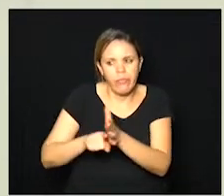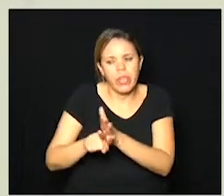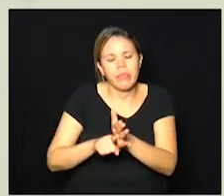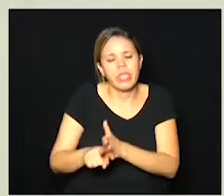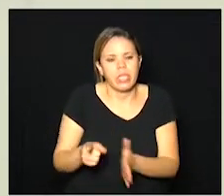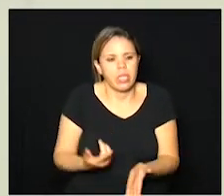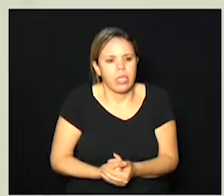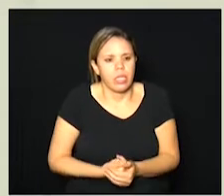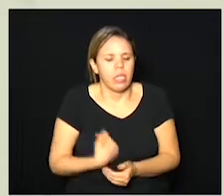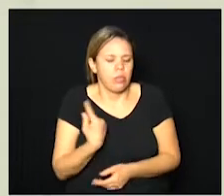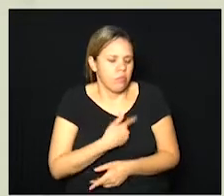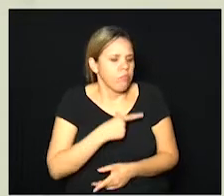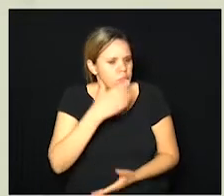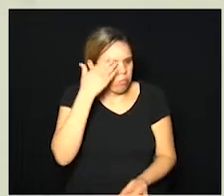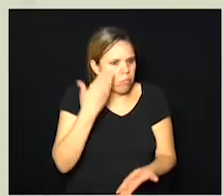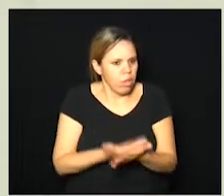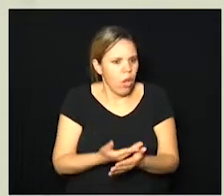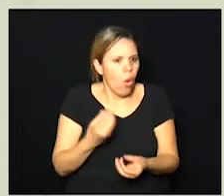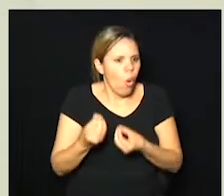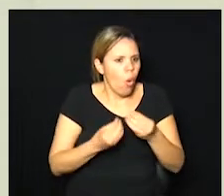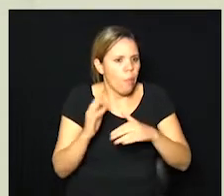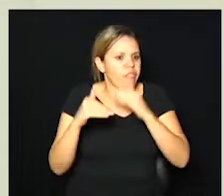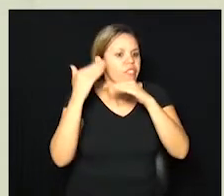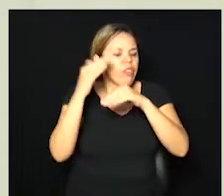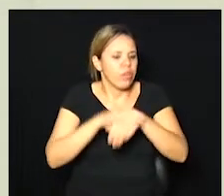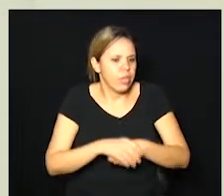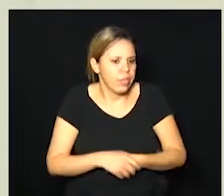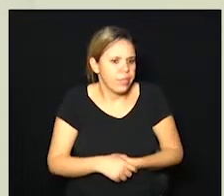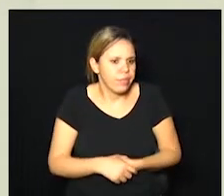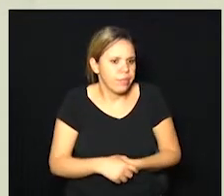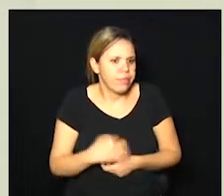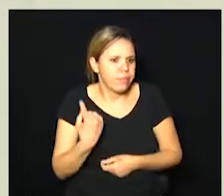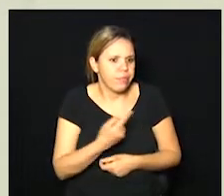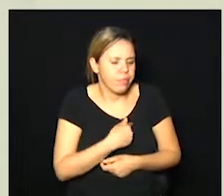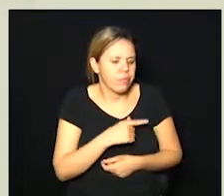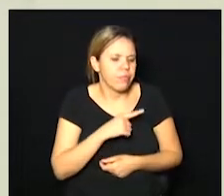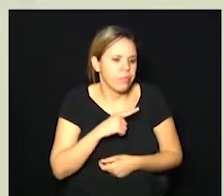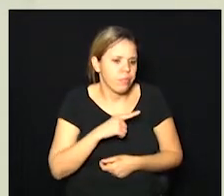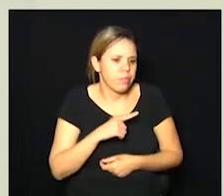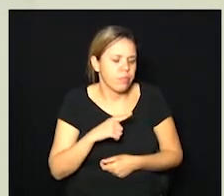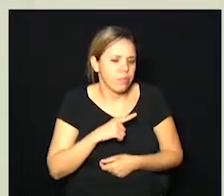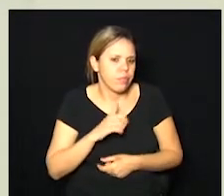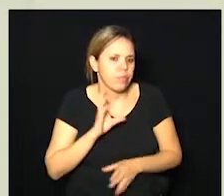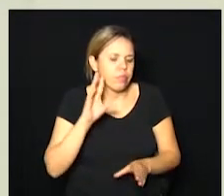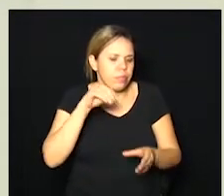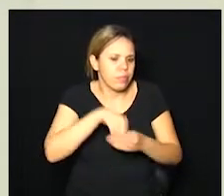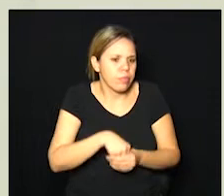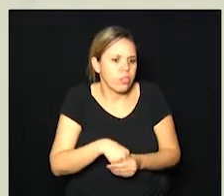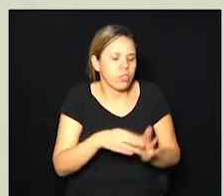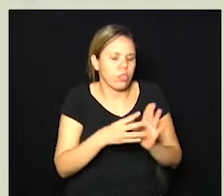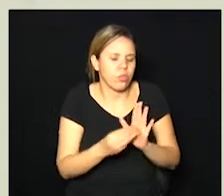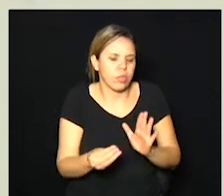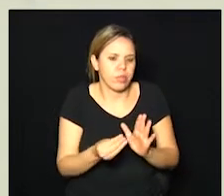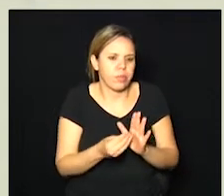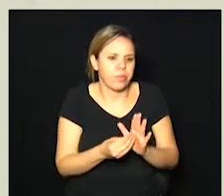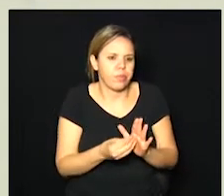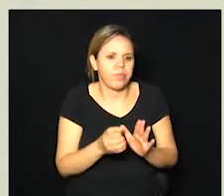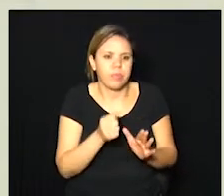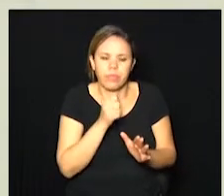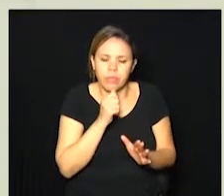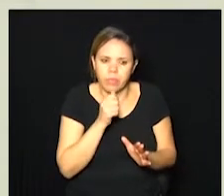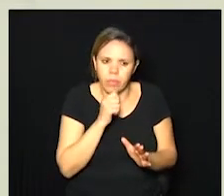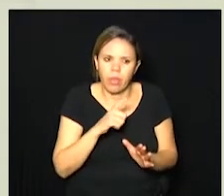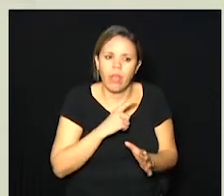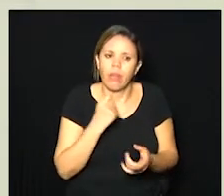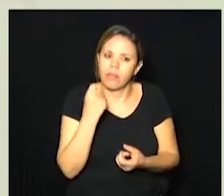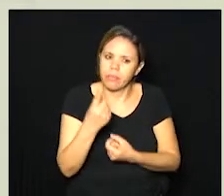para a gente ter certeza de como vai evoluir e nós ainda temos dentro do nosso modelo ainda estamos com